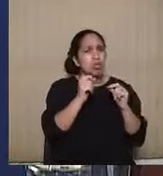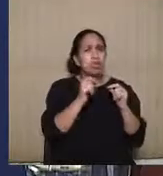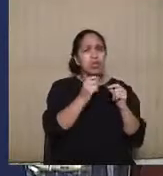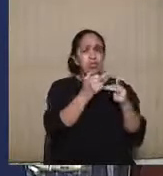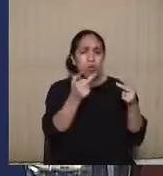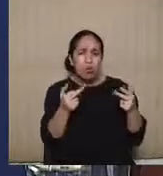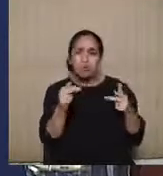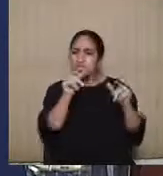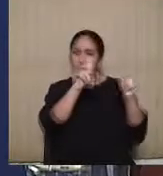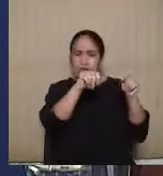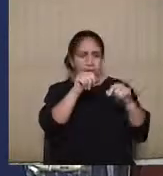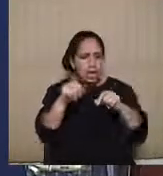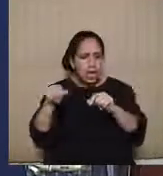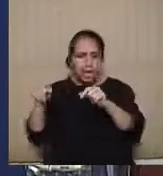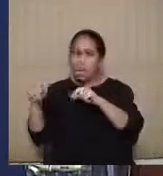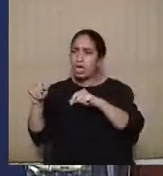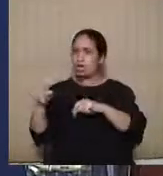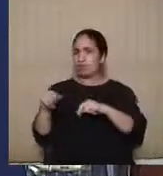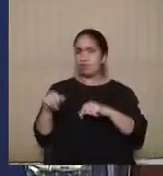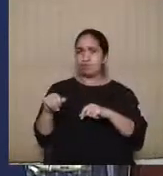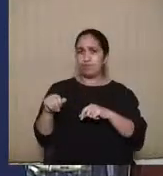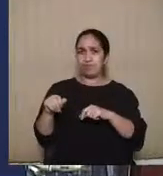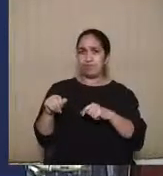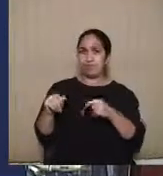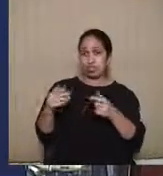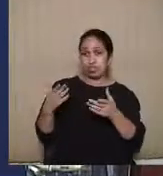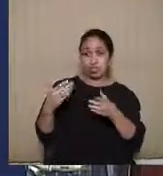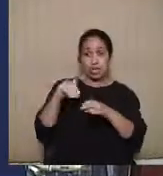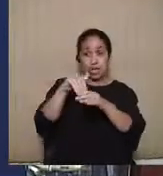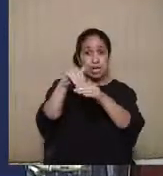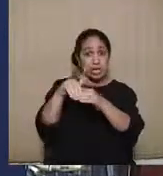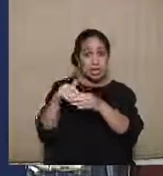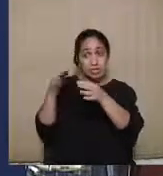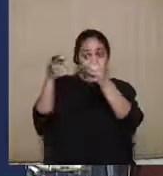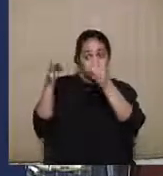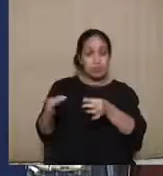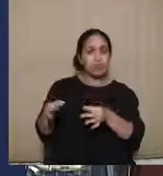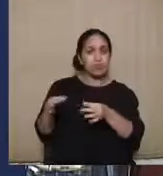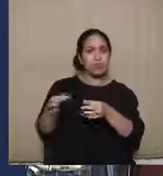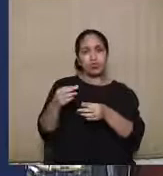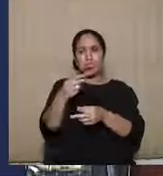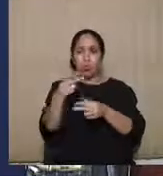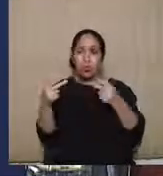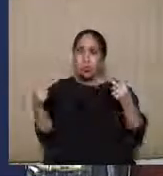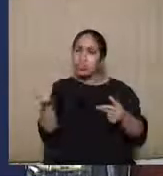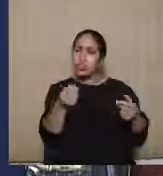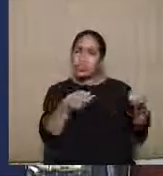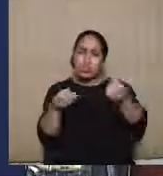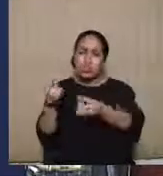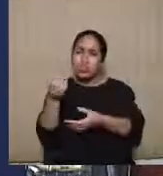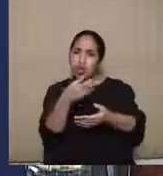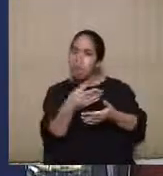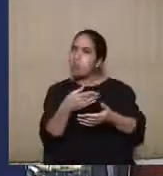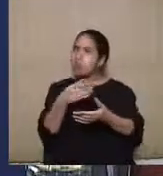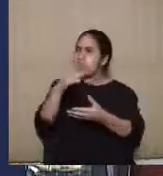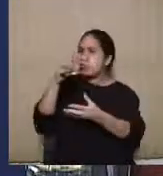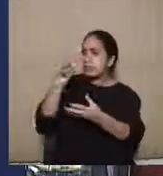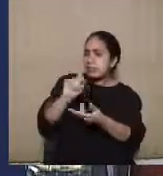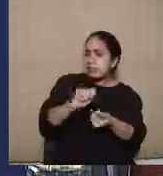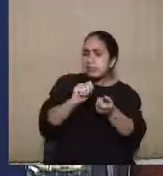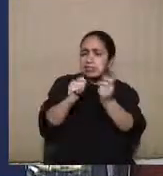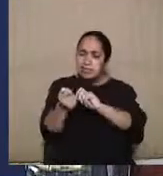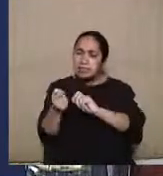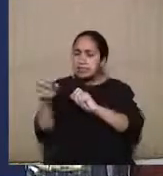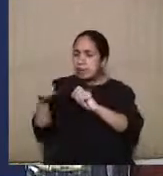possibilidade, né, de tutela da lisura das eleições. Então, a gente vai vendo fenômenos novos, que vão tentando ser encaixados ali naquelas